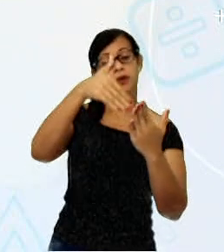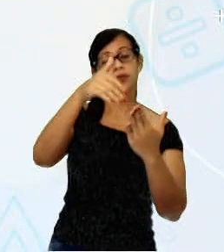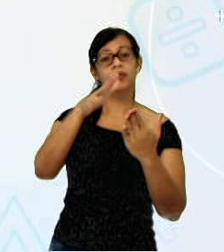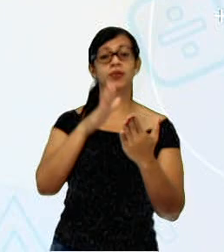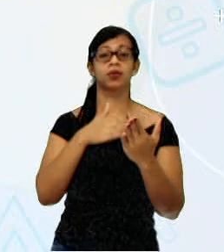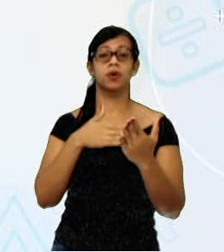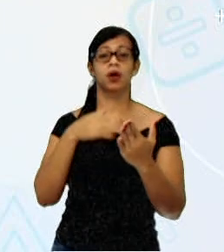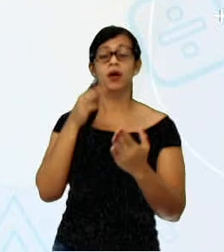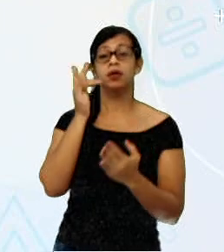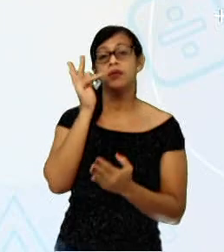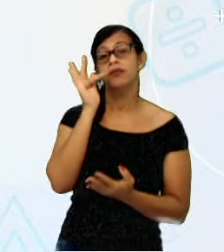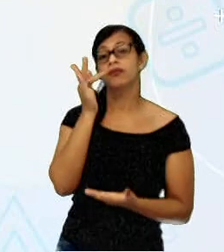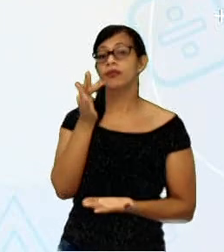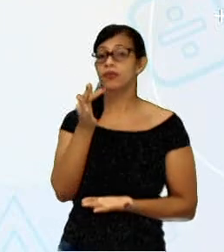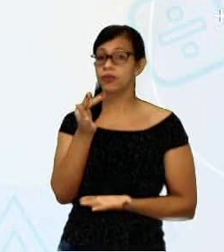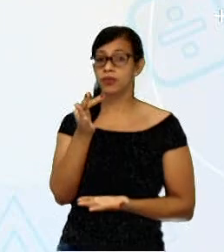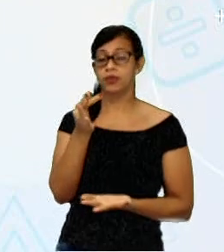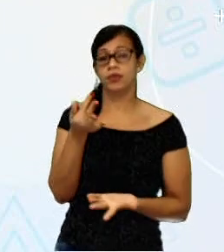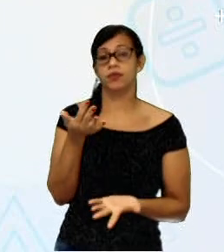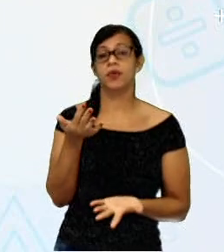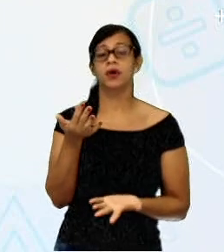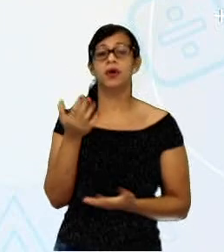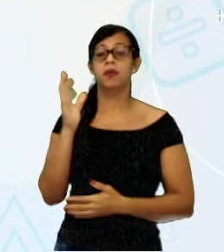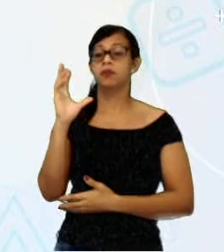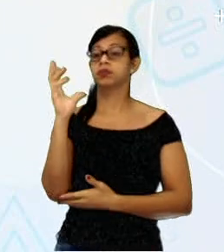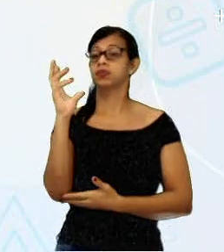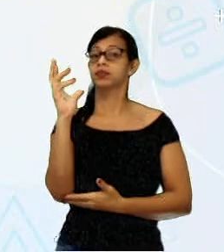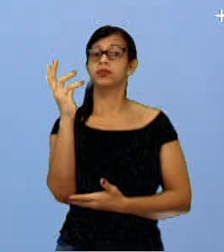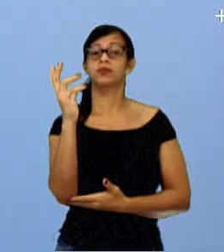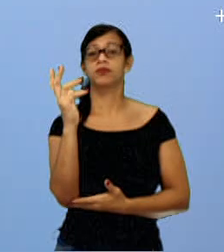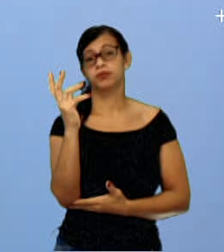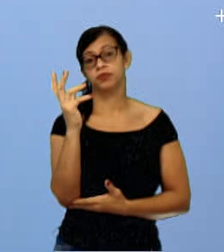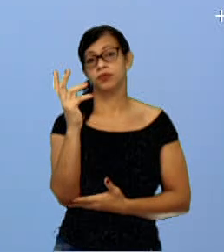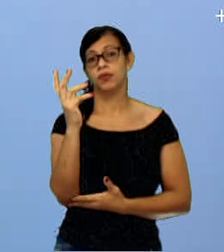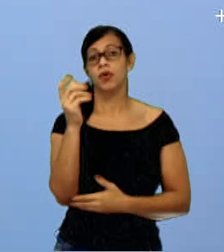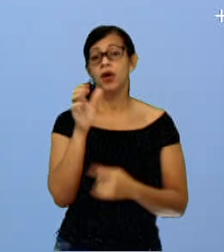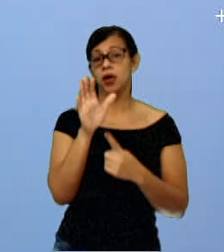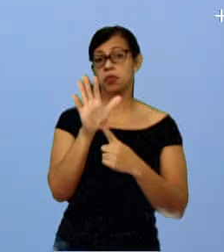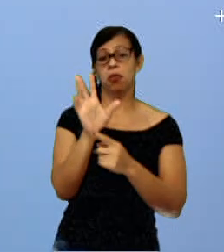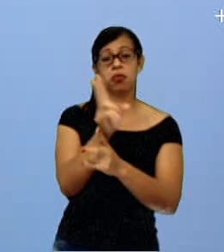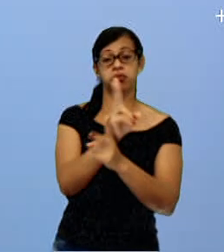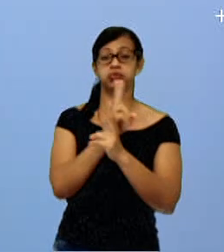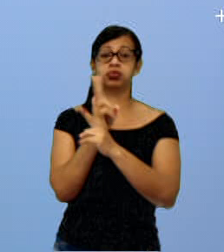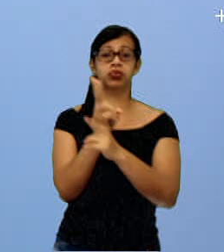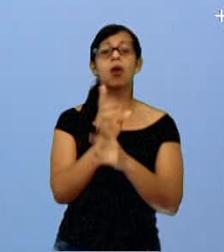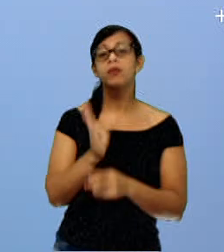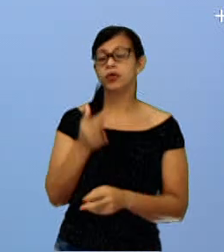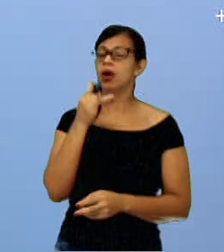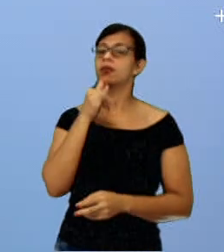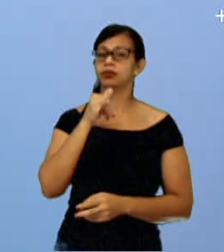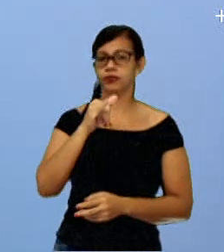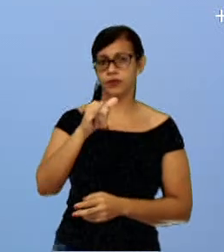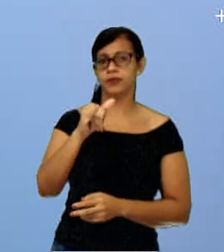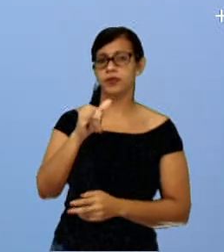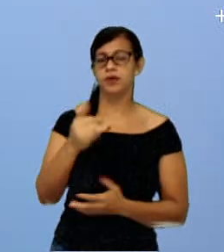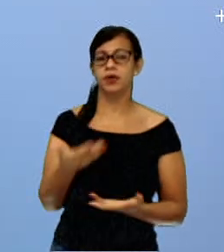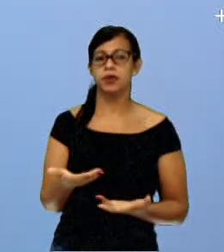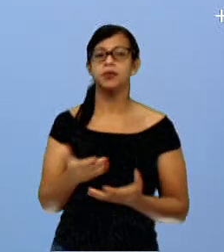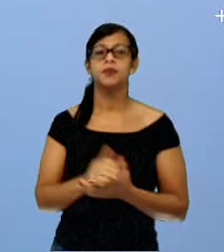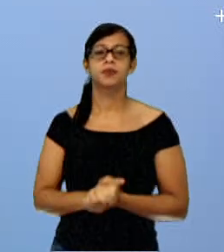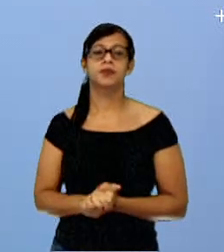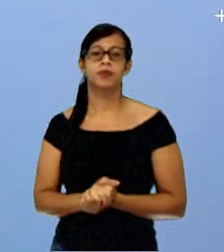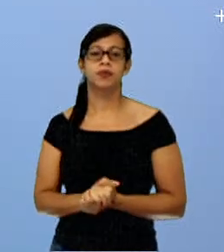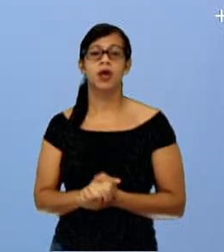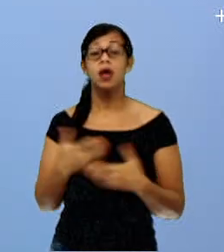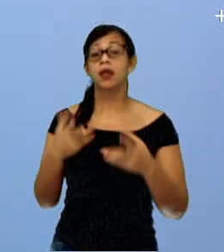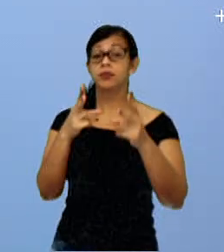e traços abstratos, que lembram a fluidez da água, do vento e etc. Como eu falei anteriormente, né, então a gente